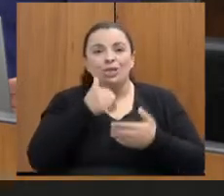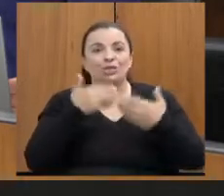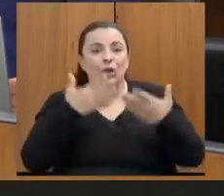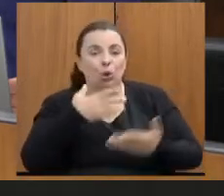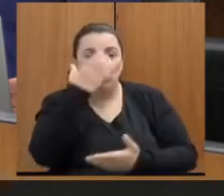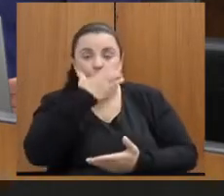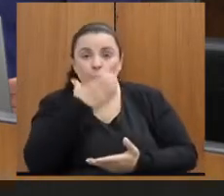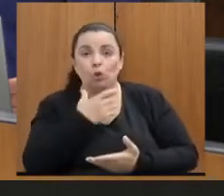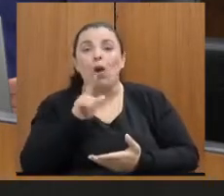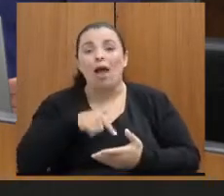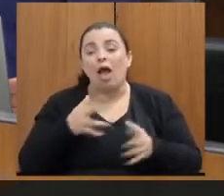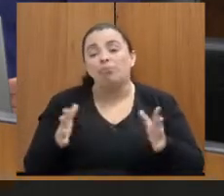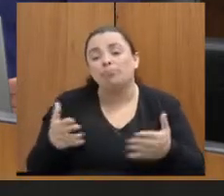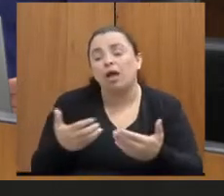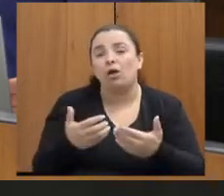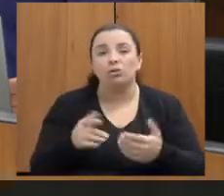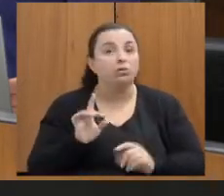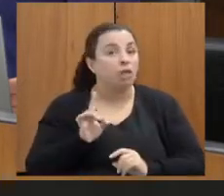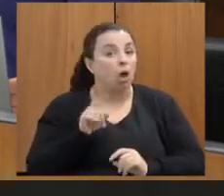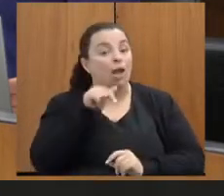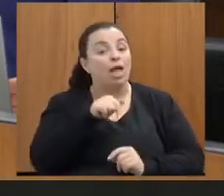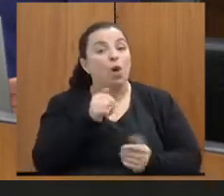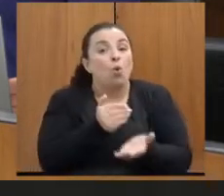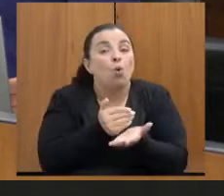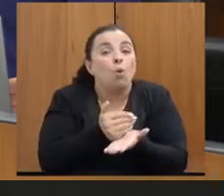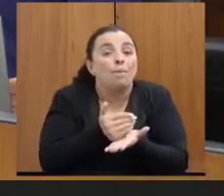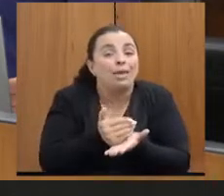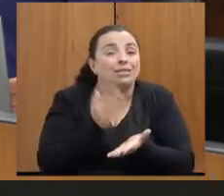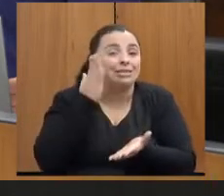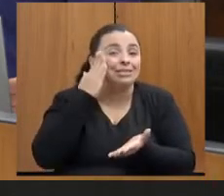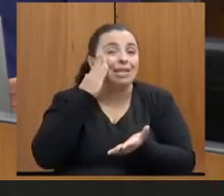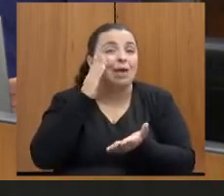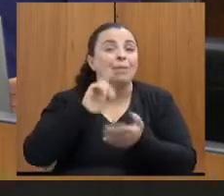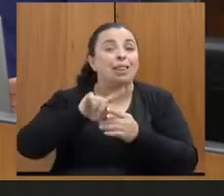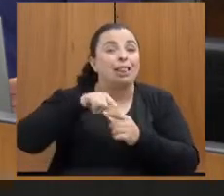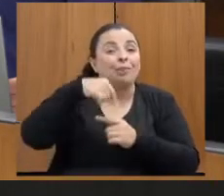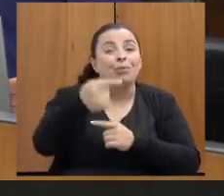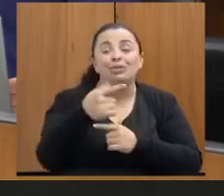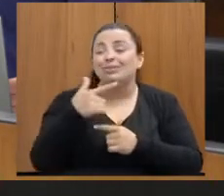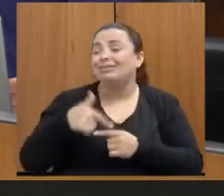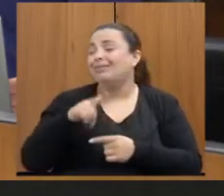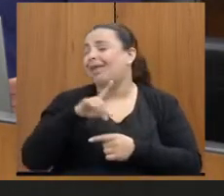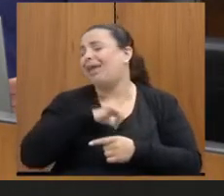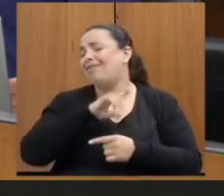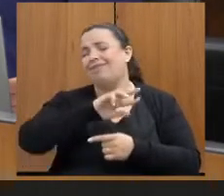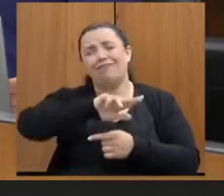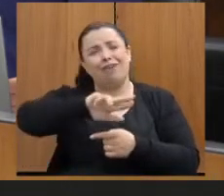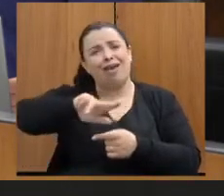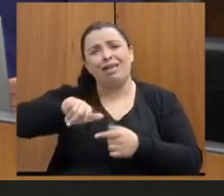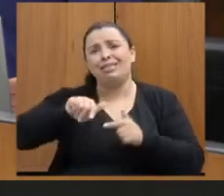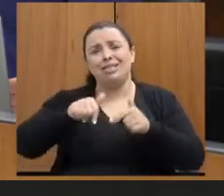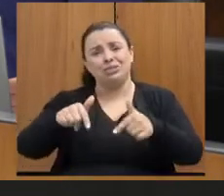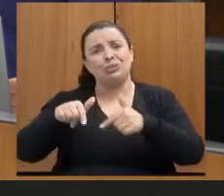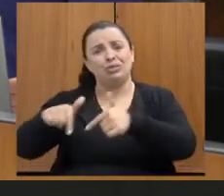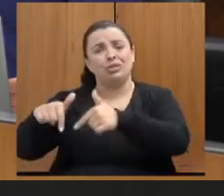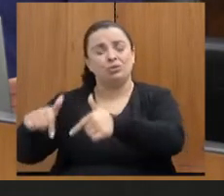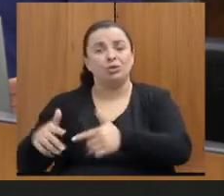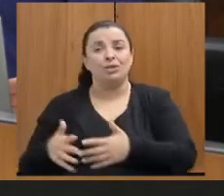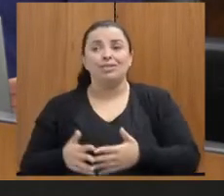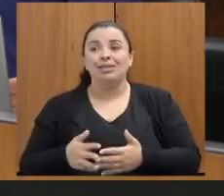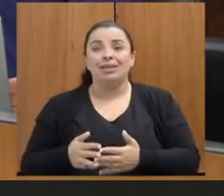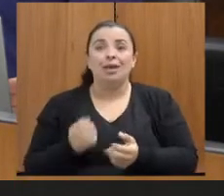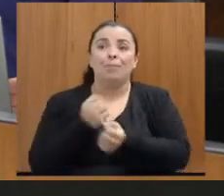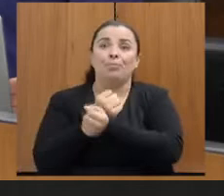só é o começo, a gente sabe, de todo um trabalho que vem por detrás e que não dá para fazer só com mulher. Sabe?